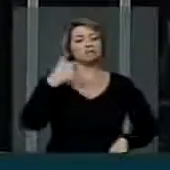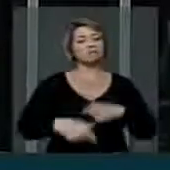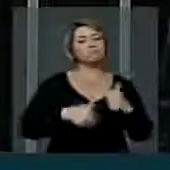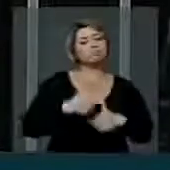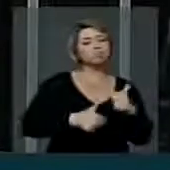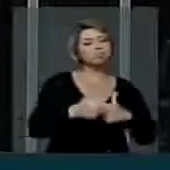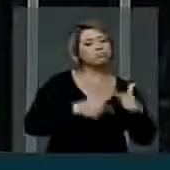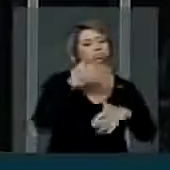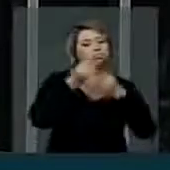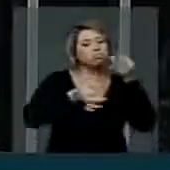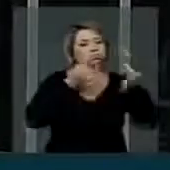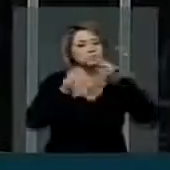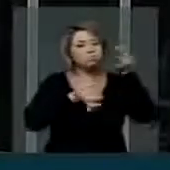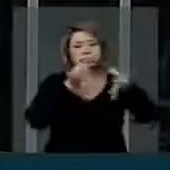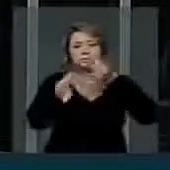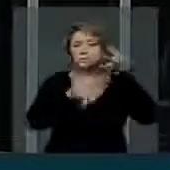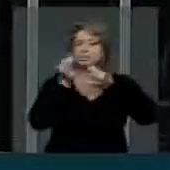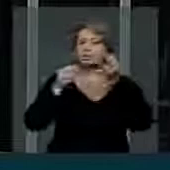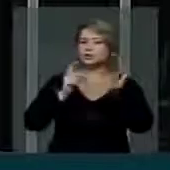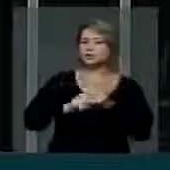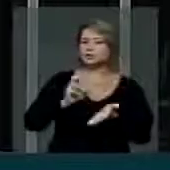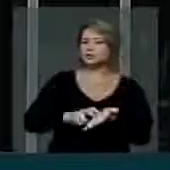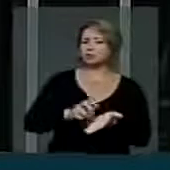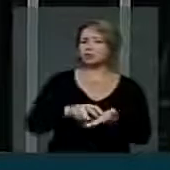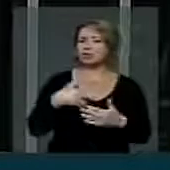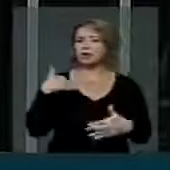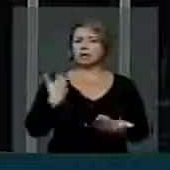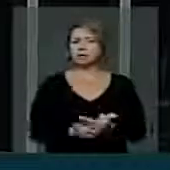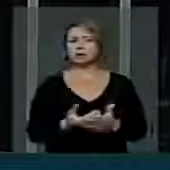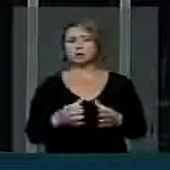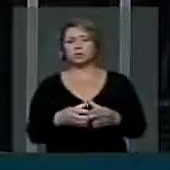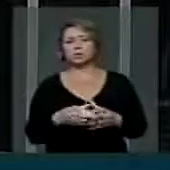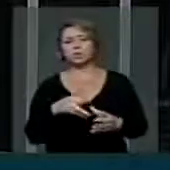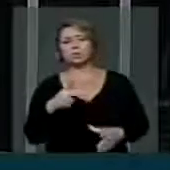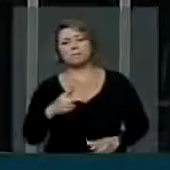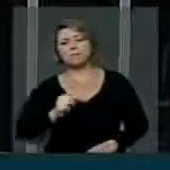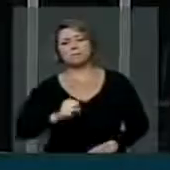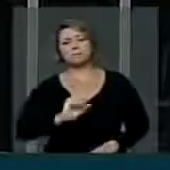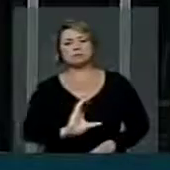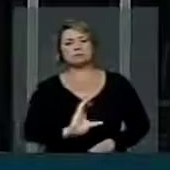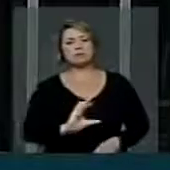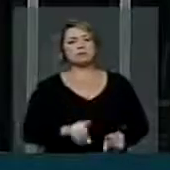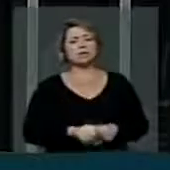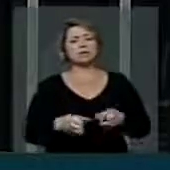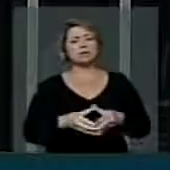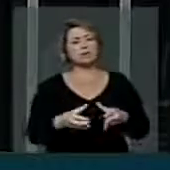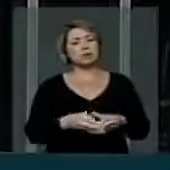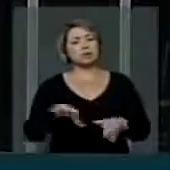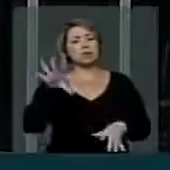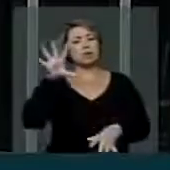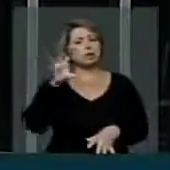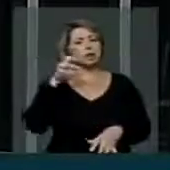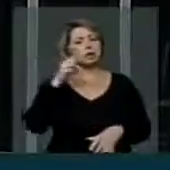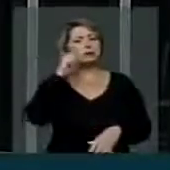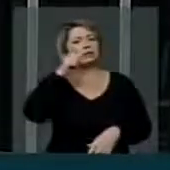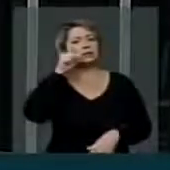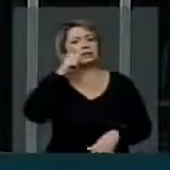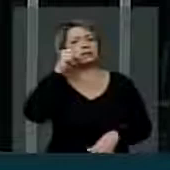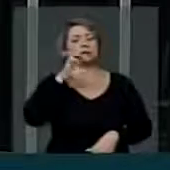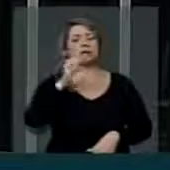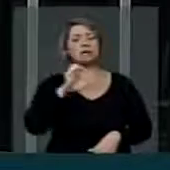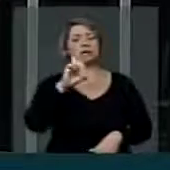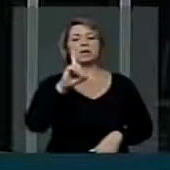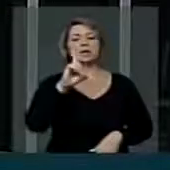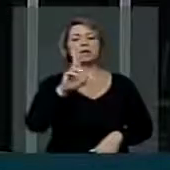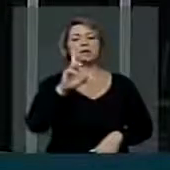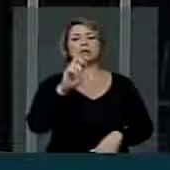hoje, hoje nos reunimos com a nossa bancada do PSC, escutando também a orientação do senador Eduardo Amorim, que é médico, que no primeiro